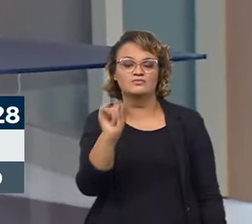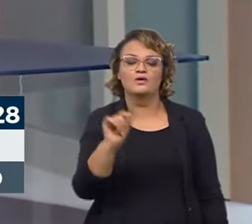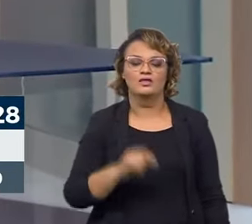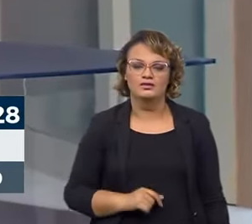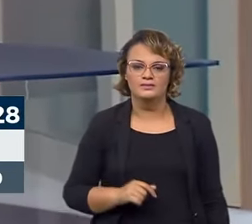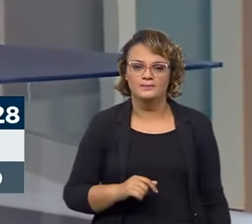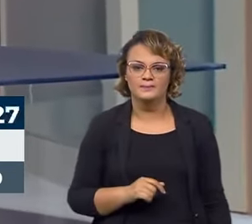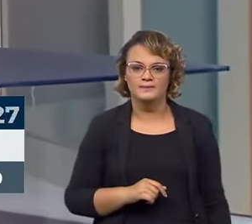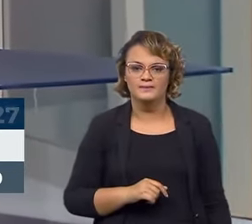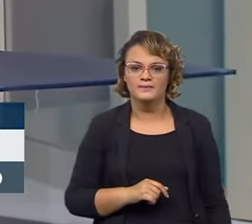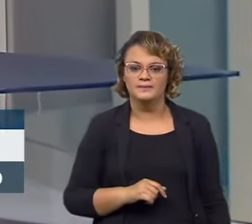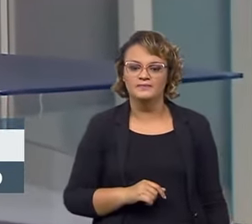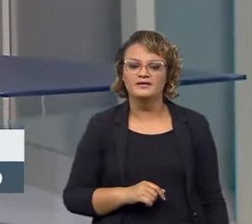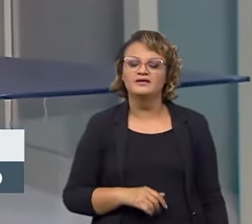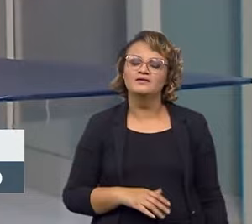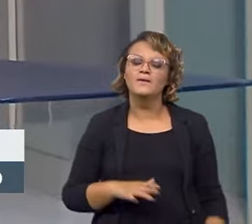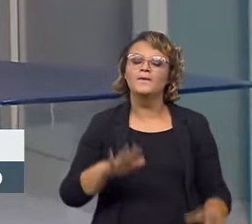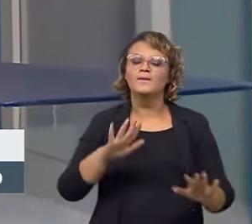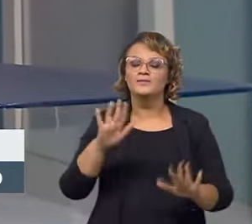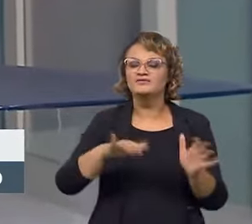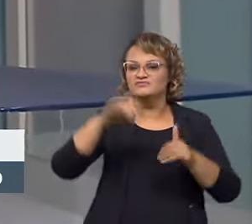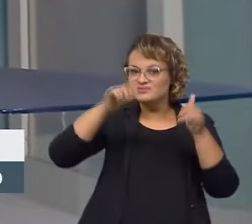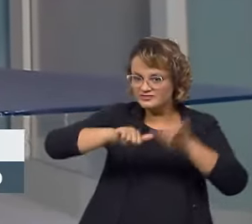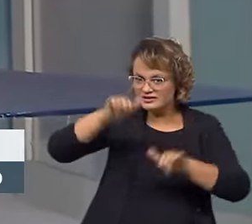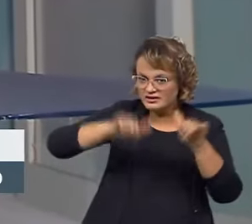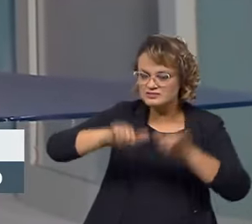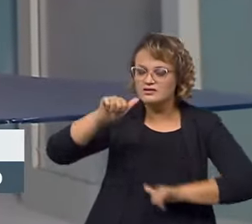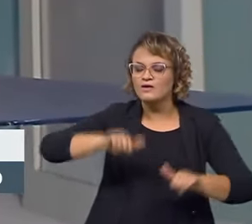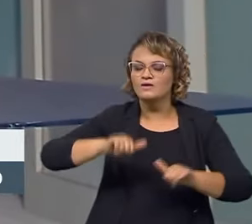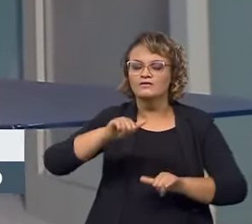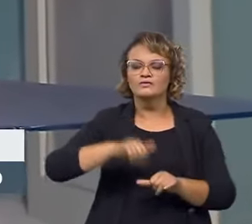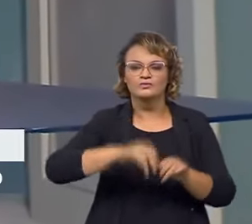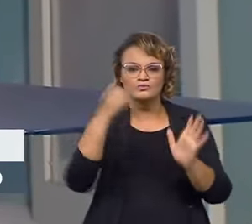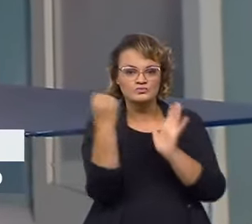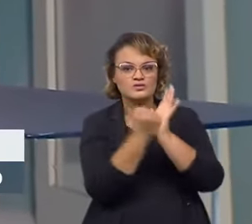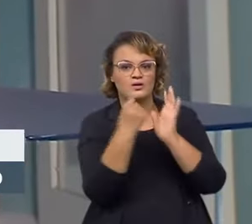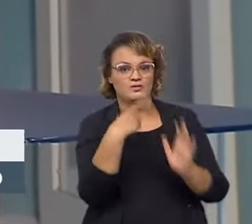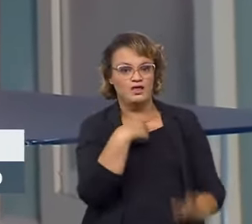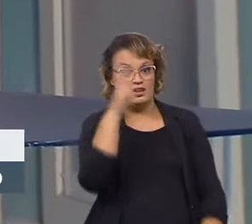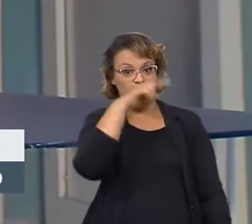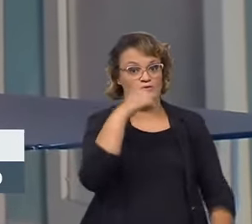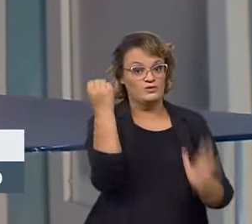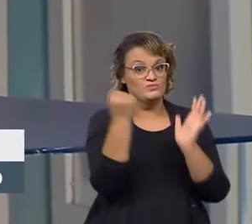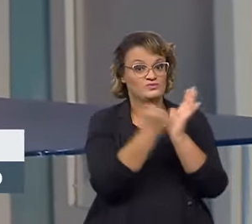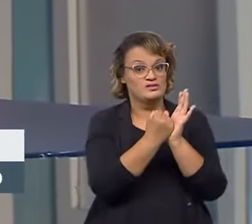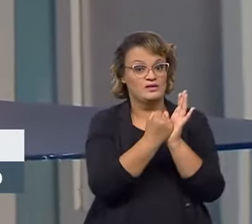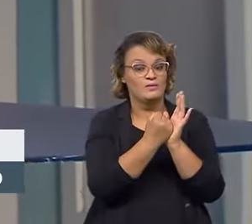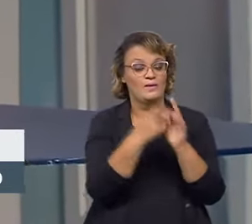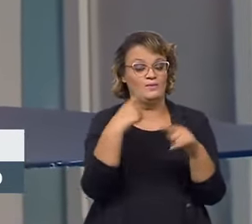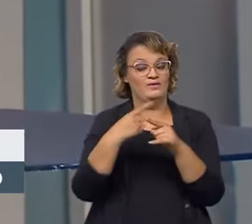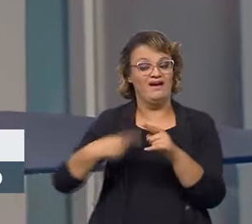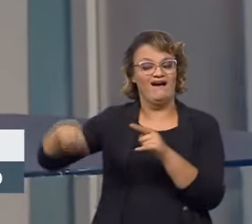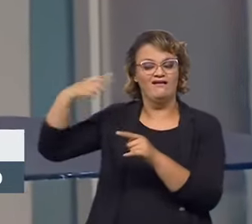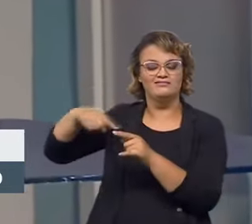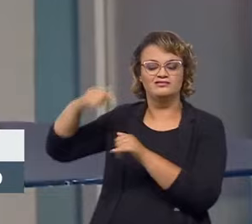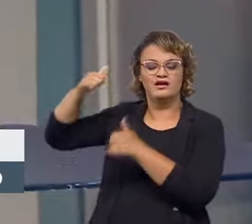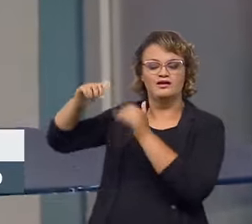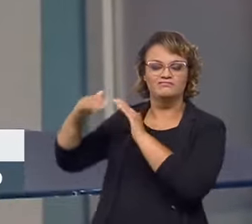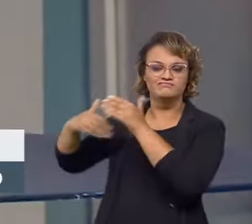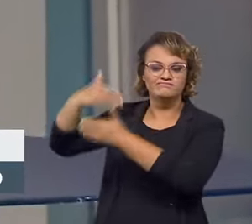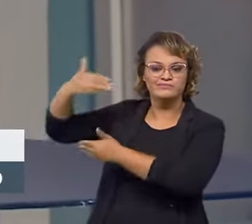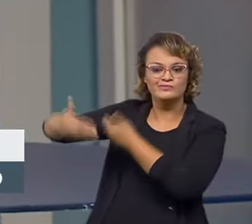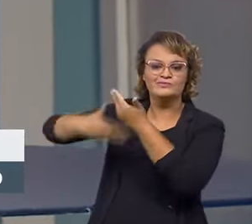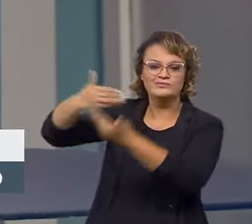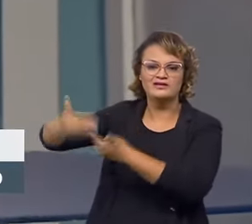Olha, o processo de avaliação da conformidade, que se traduz no selo, lembrando, o selo é o final de todo um processo. Então, não é